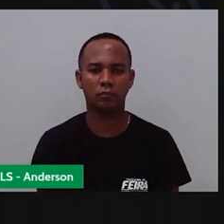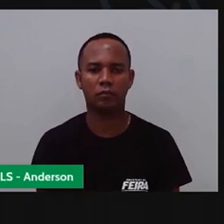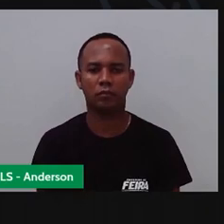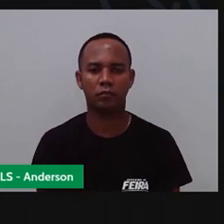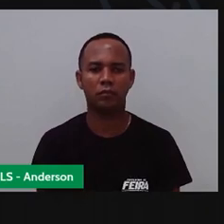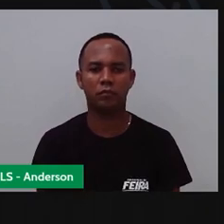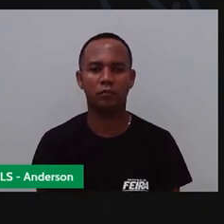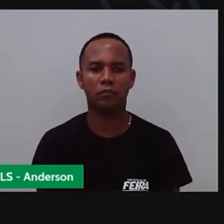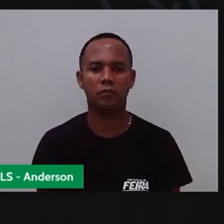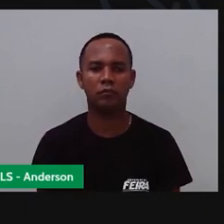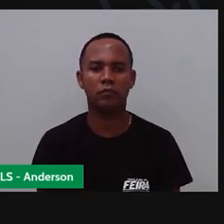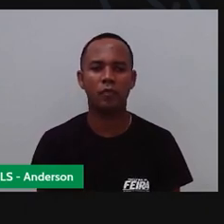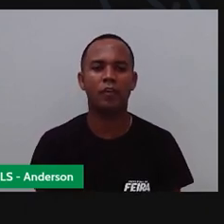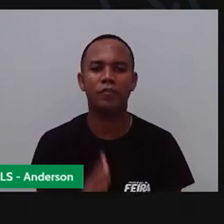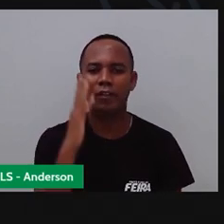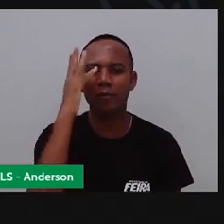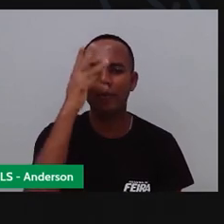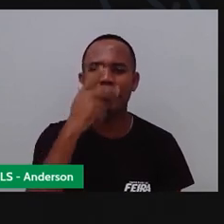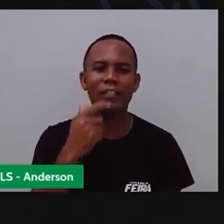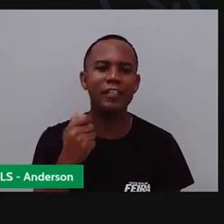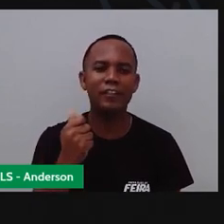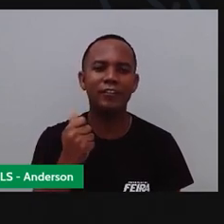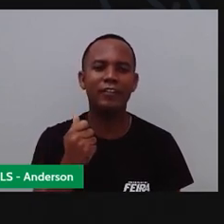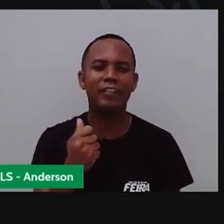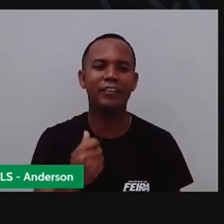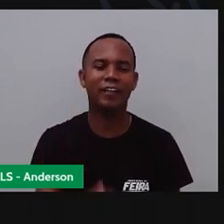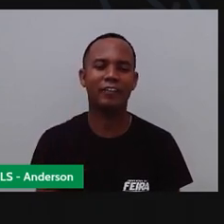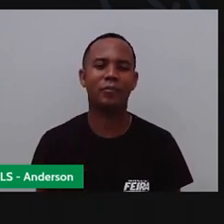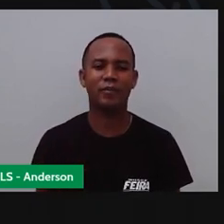Pronto. Calendário. Aí, qual mês é que a gente tá, Anderson?